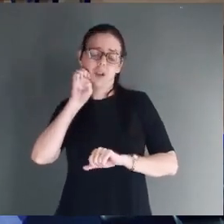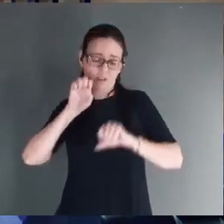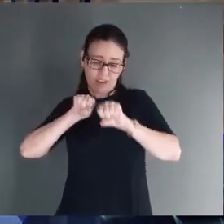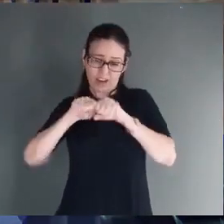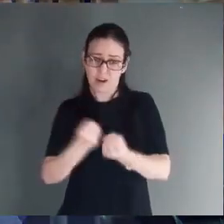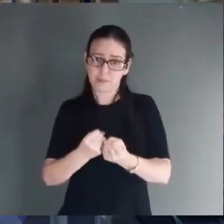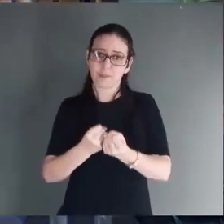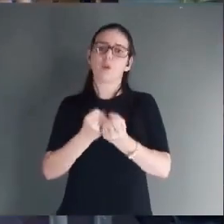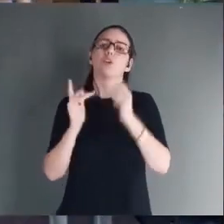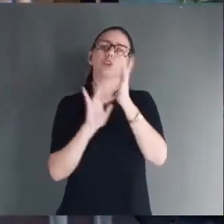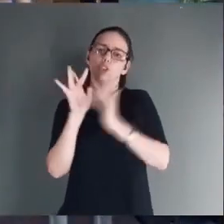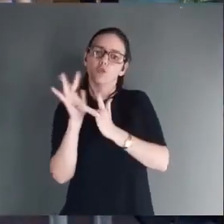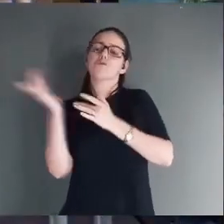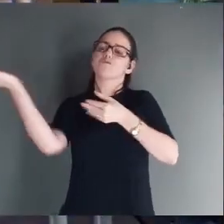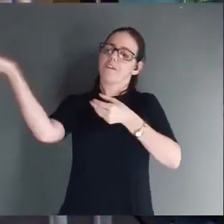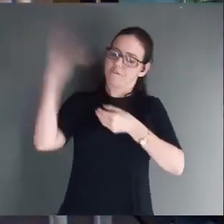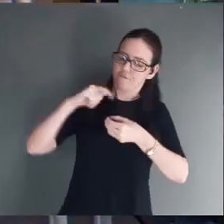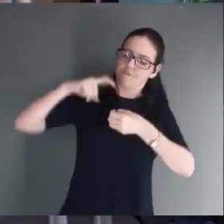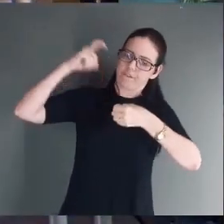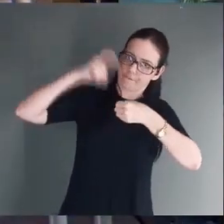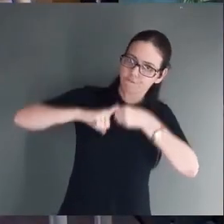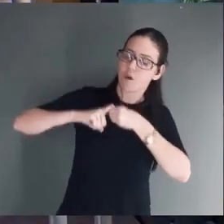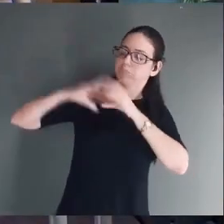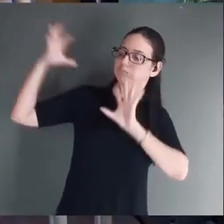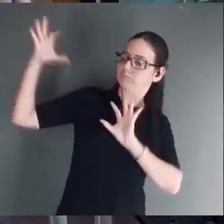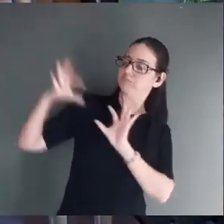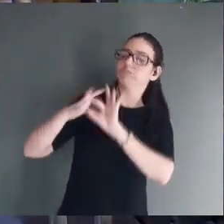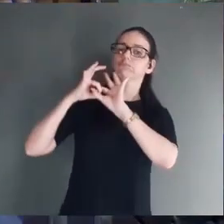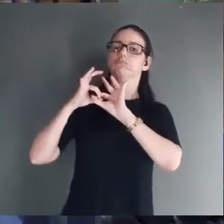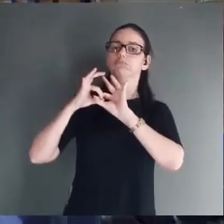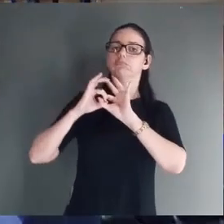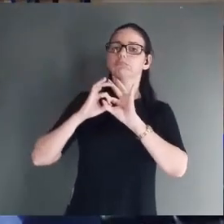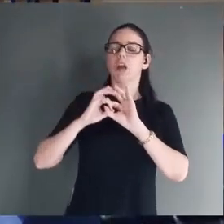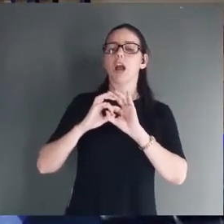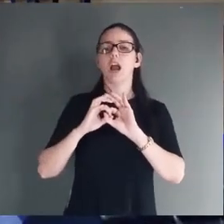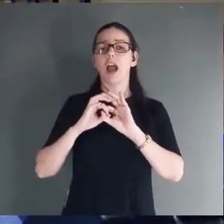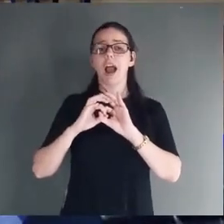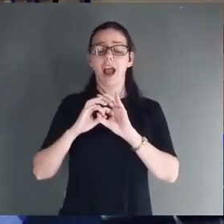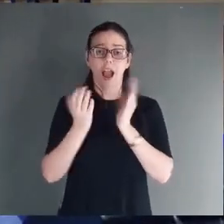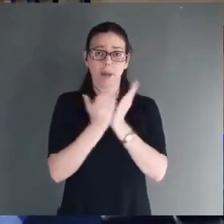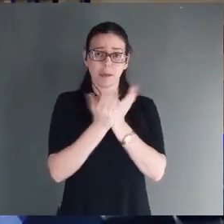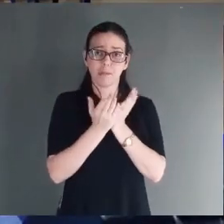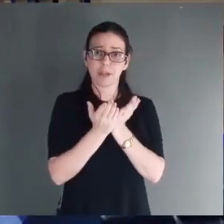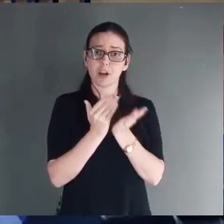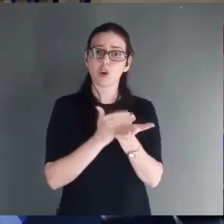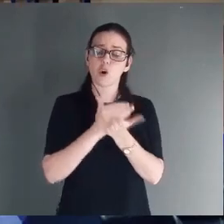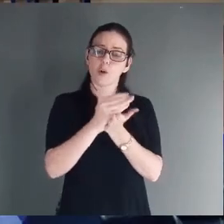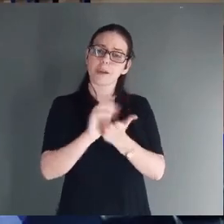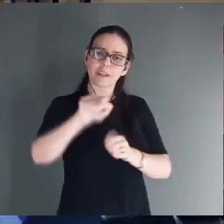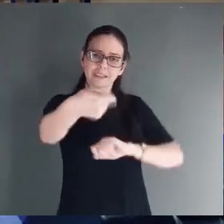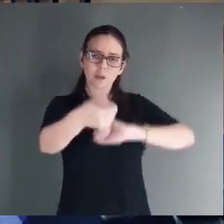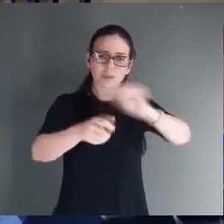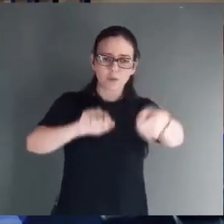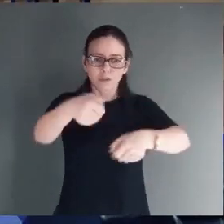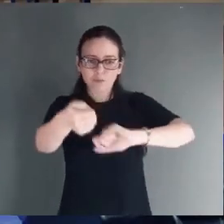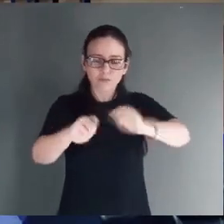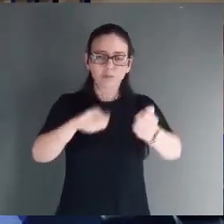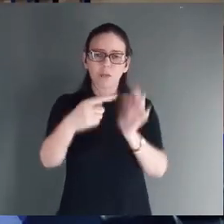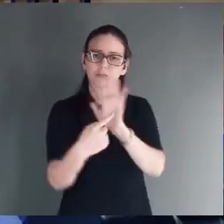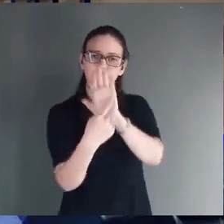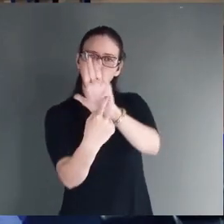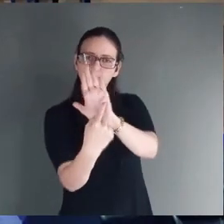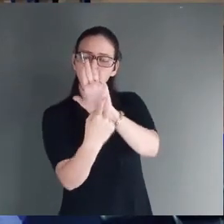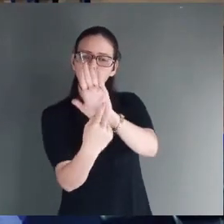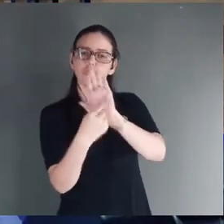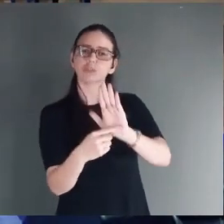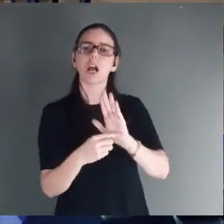a levantar profetas, e dar sinais. A Bíblia, por exemplo, José, é um sinal do Messias. Moisés,